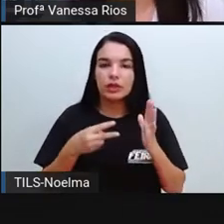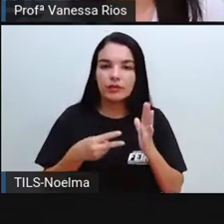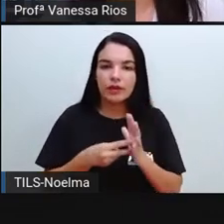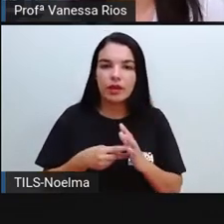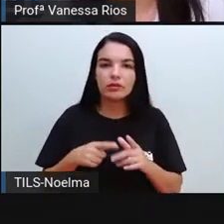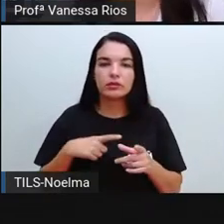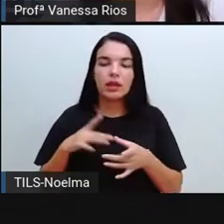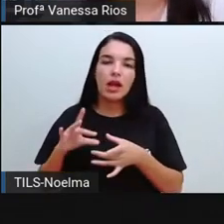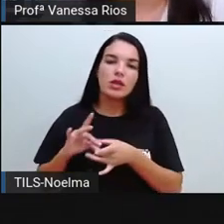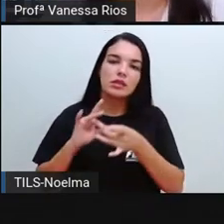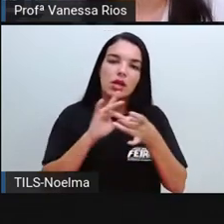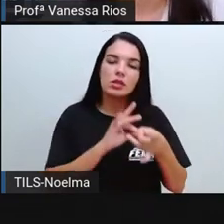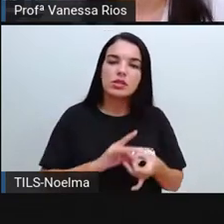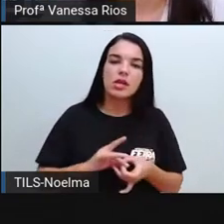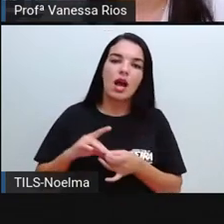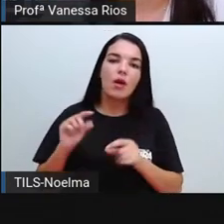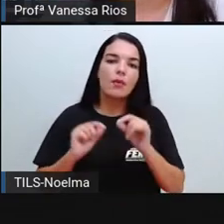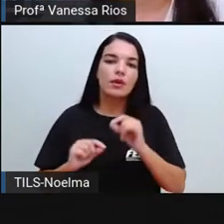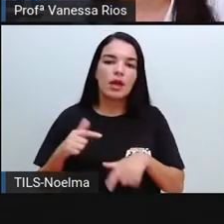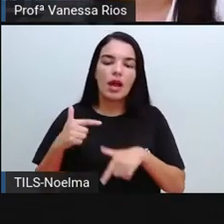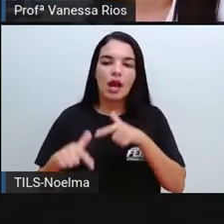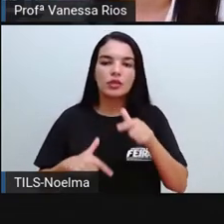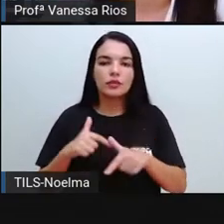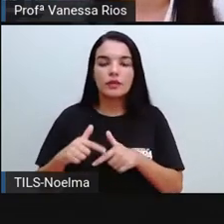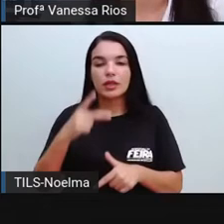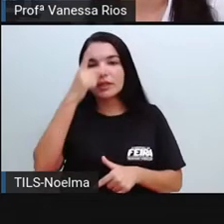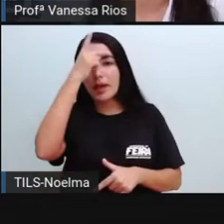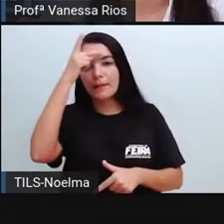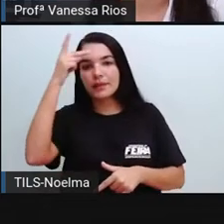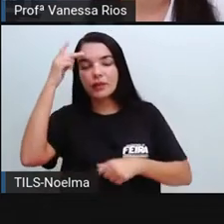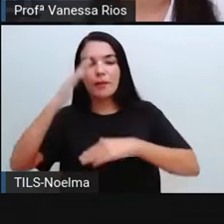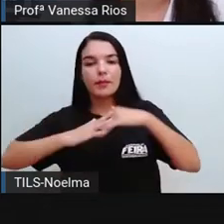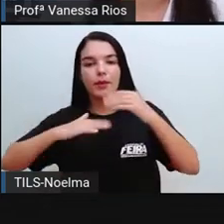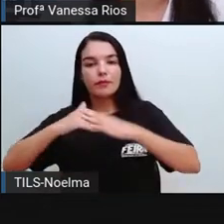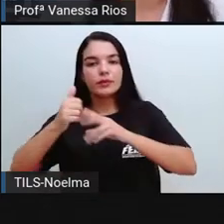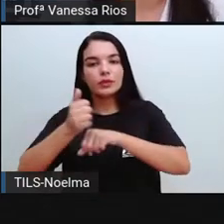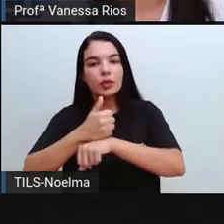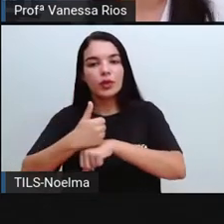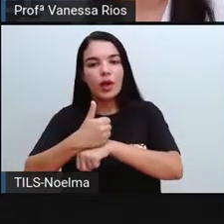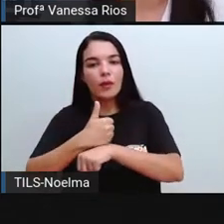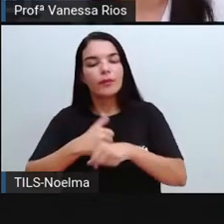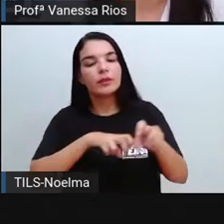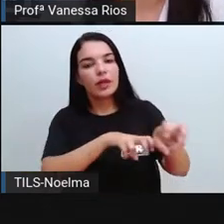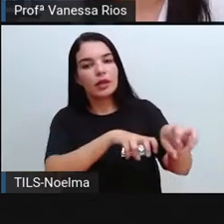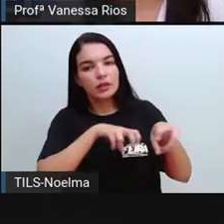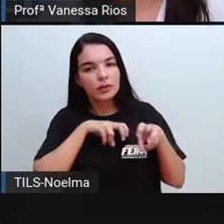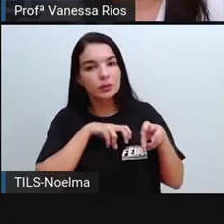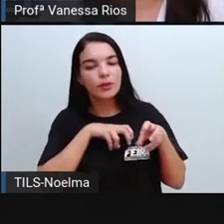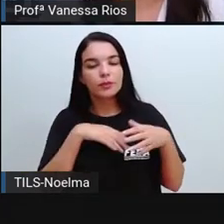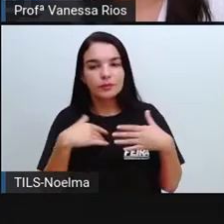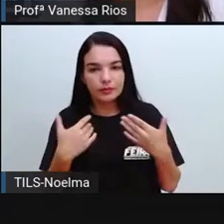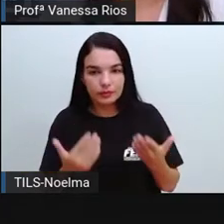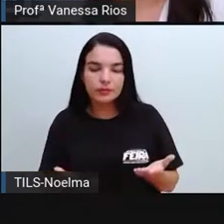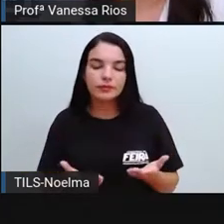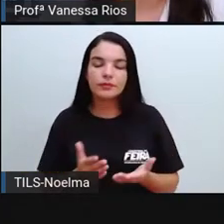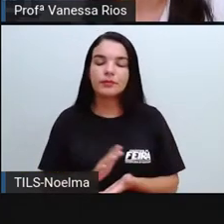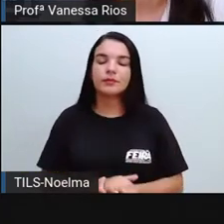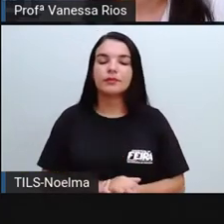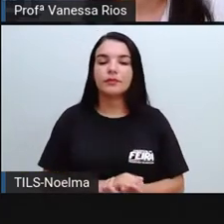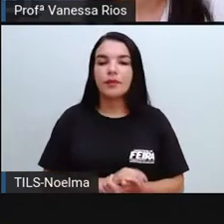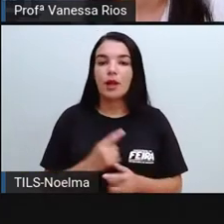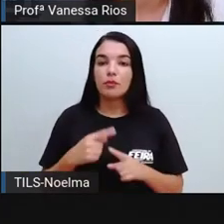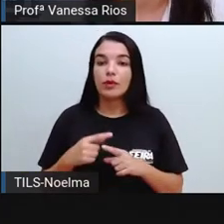associa à atividade do agricultor, que a gente já viu em sua definição que está relacionada à pessoa que